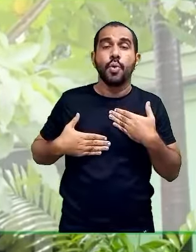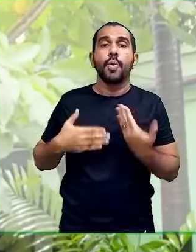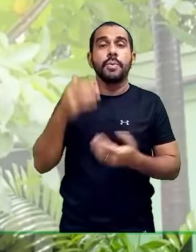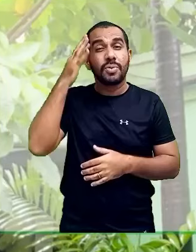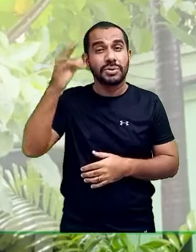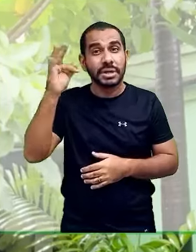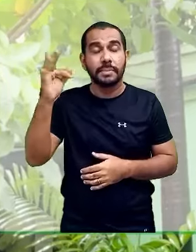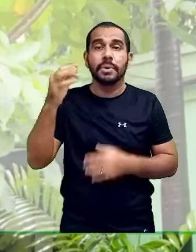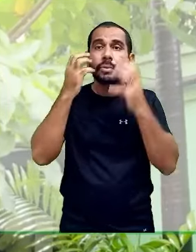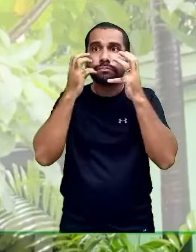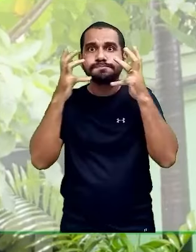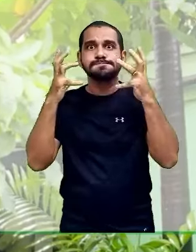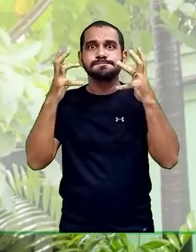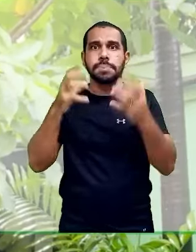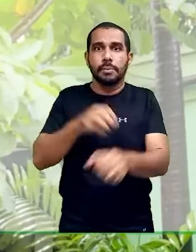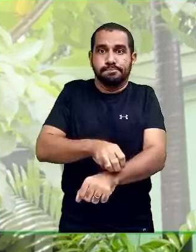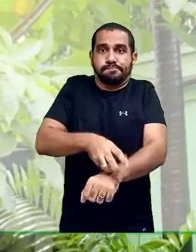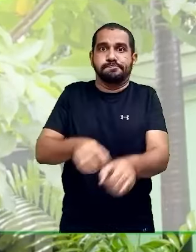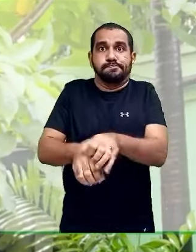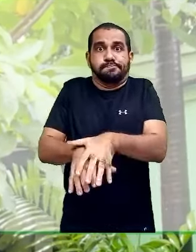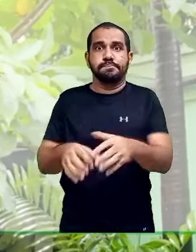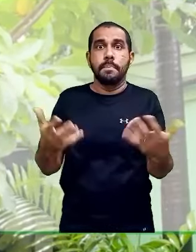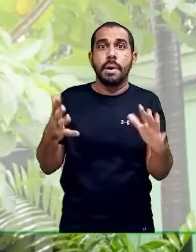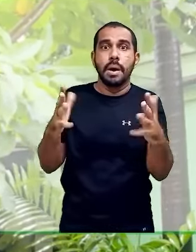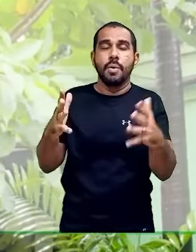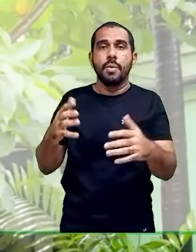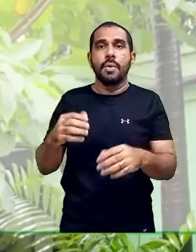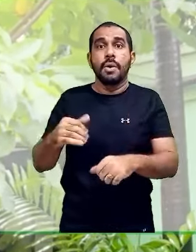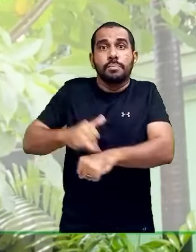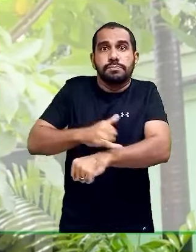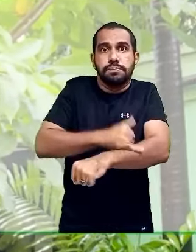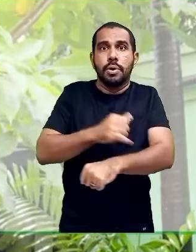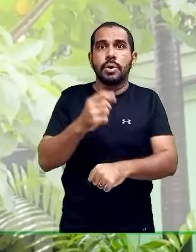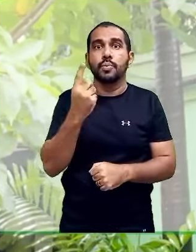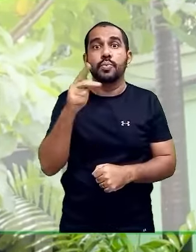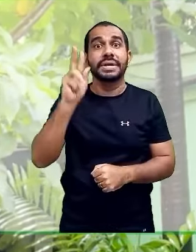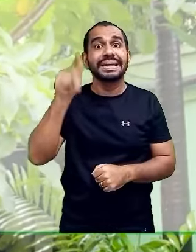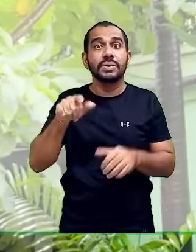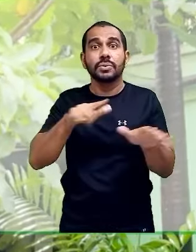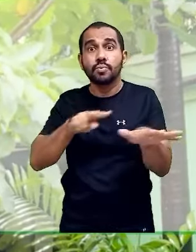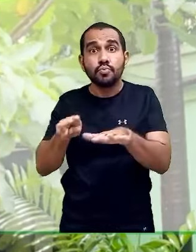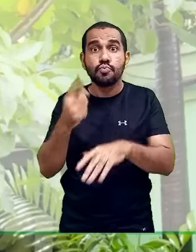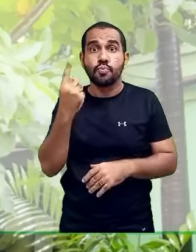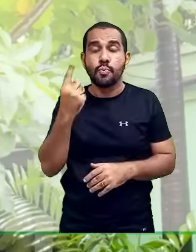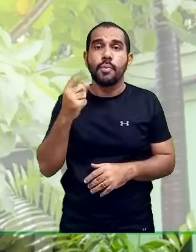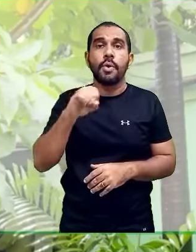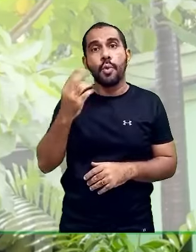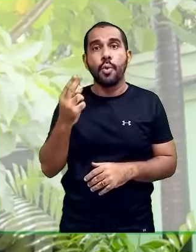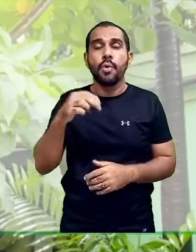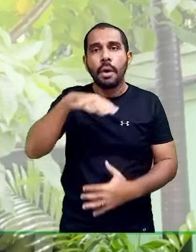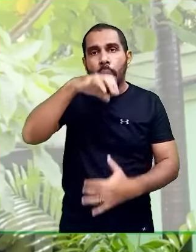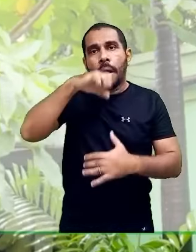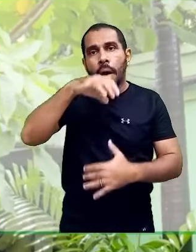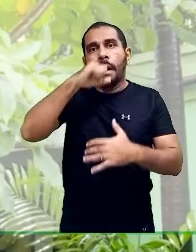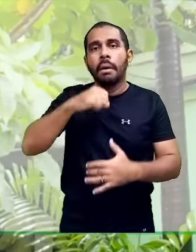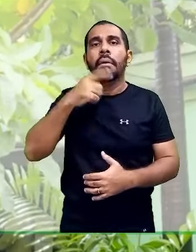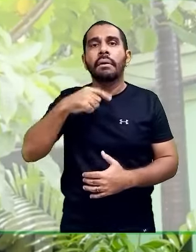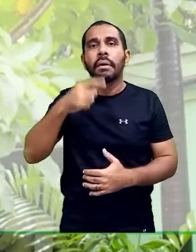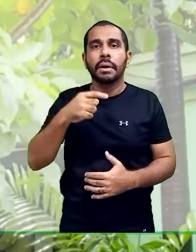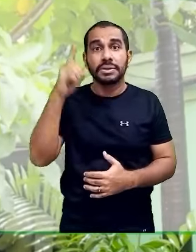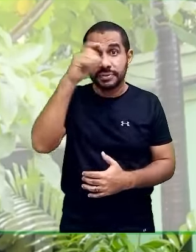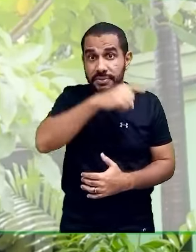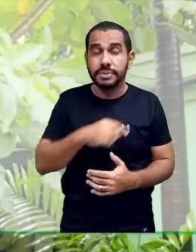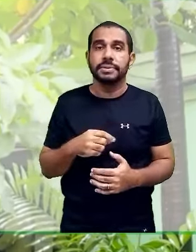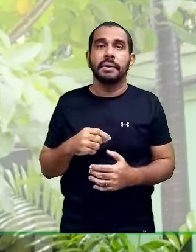cabeça, inchaço no rosto e nas mãos, ganho de peso de 1 kg ou mais em uma semana e dificuldade para respirar,